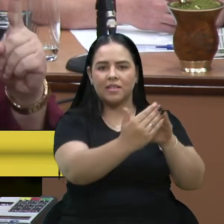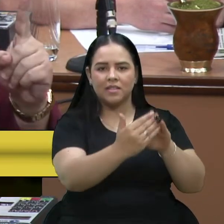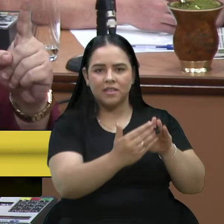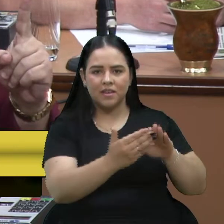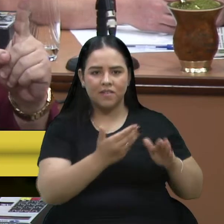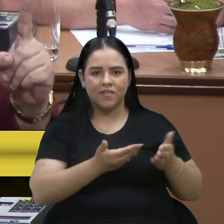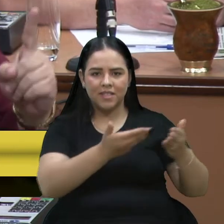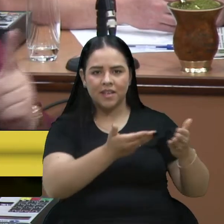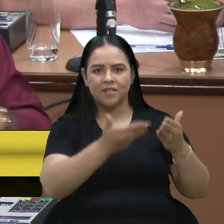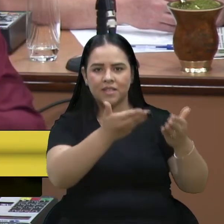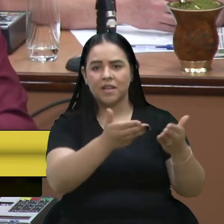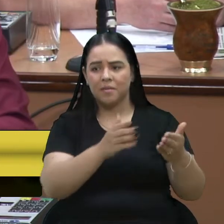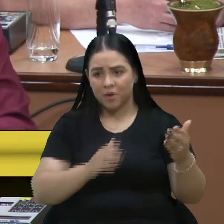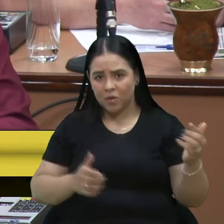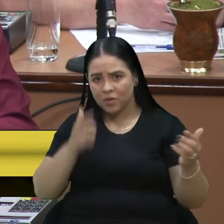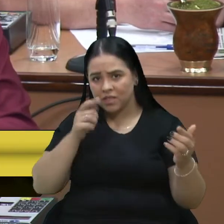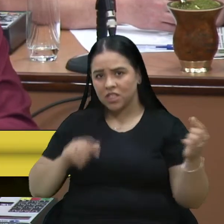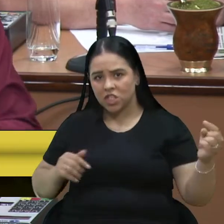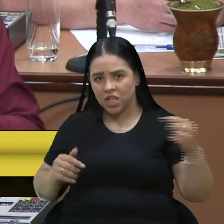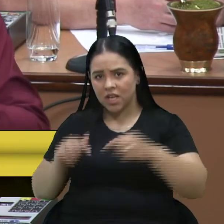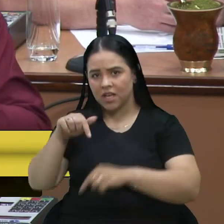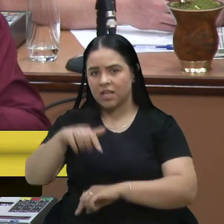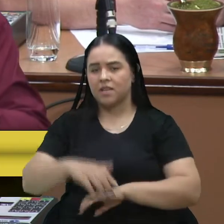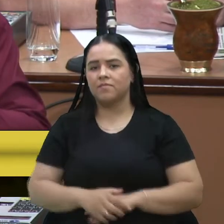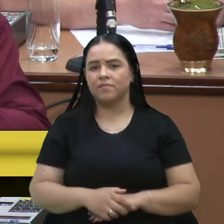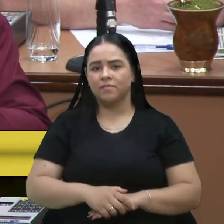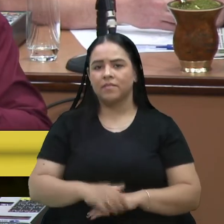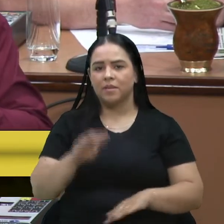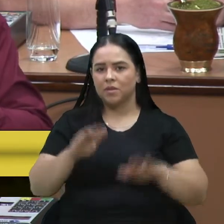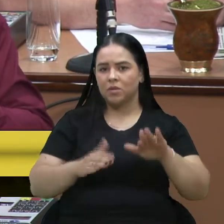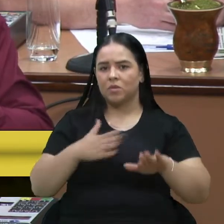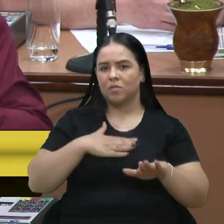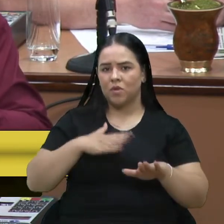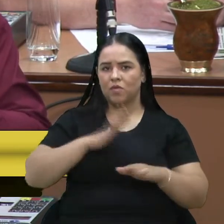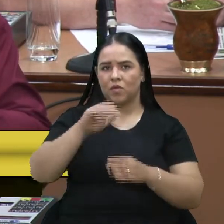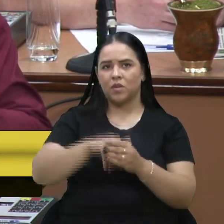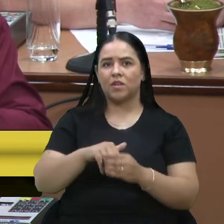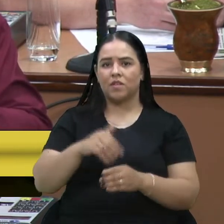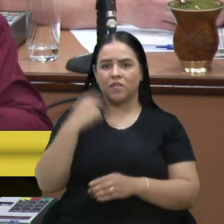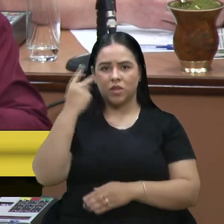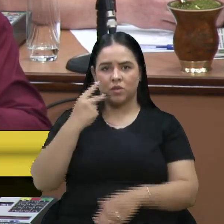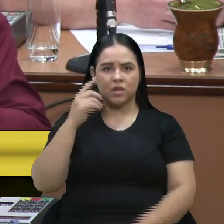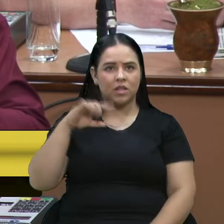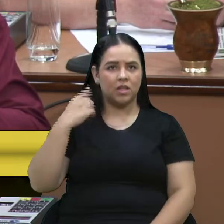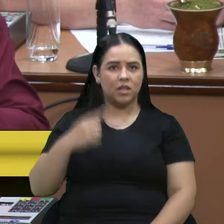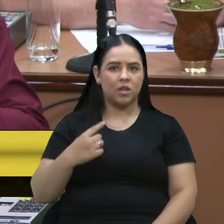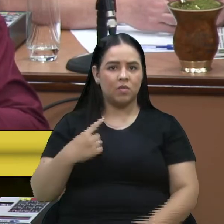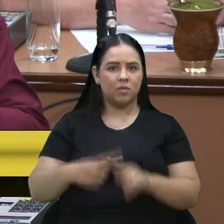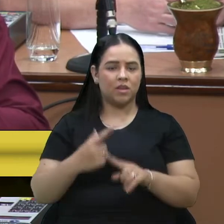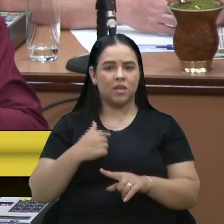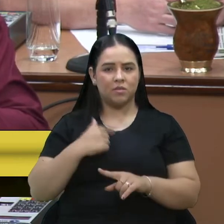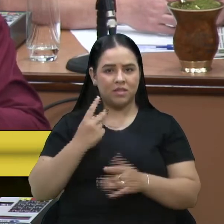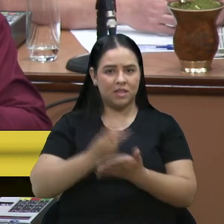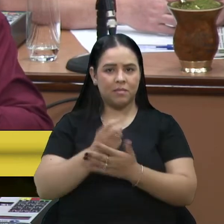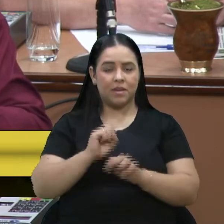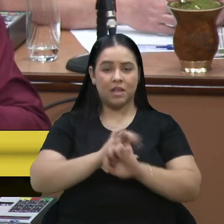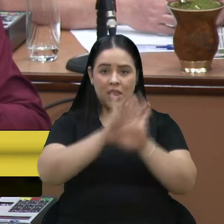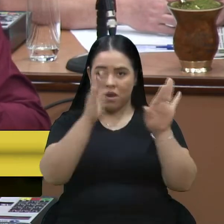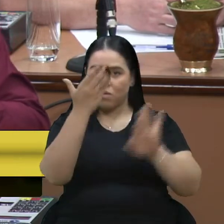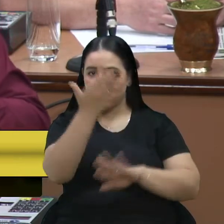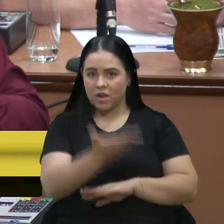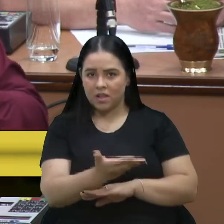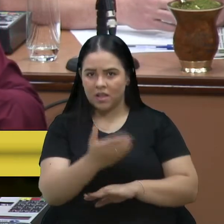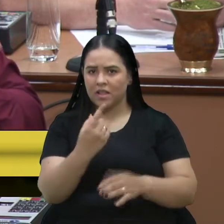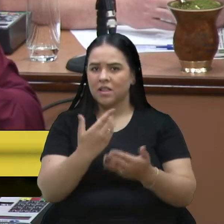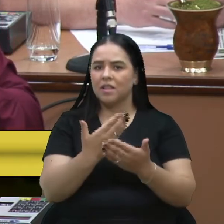porque eu não vou desistir independente do meu voto. E a vereadora Denise sabe disso, porque eu fui sempre claro com ela e claro